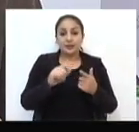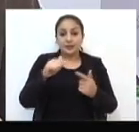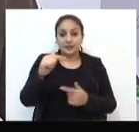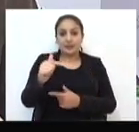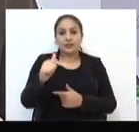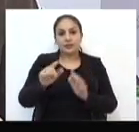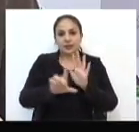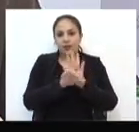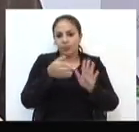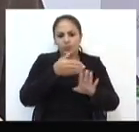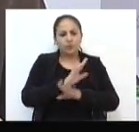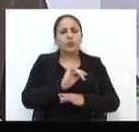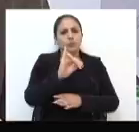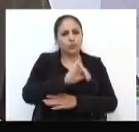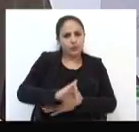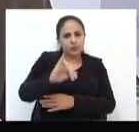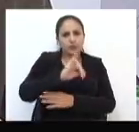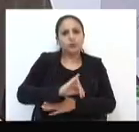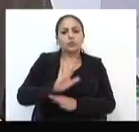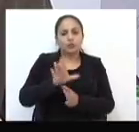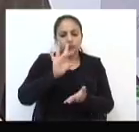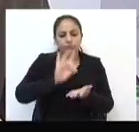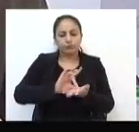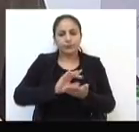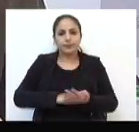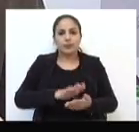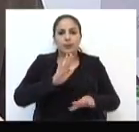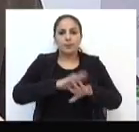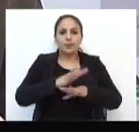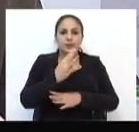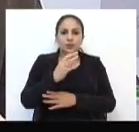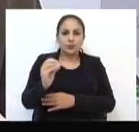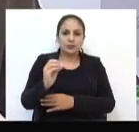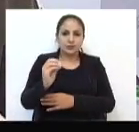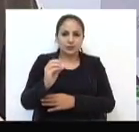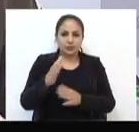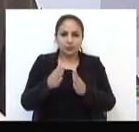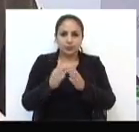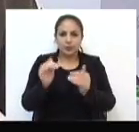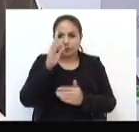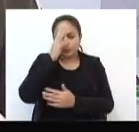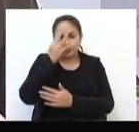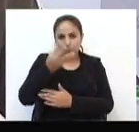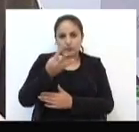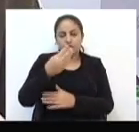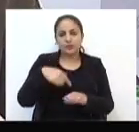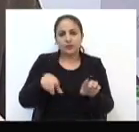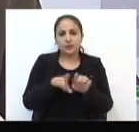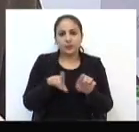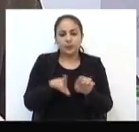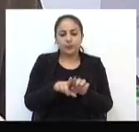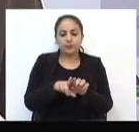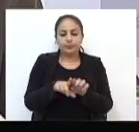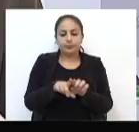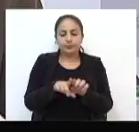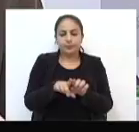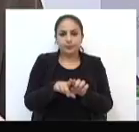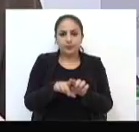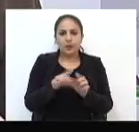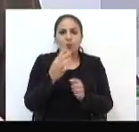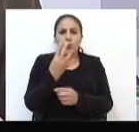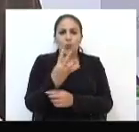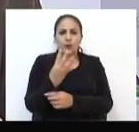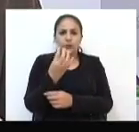aprovadas que já estão em vigor, leis importantes, mais de 400 pedidos de providência e também